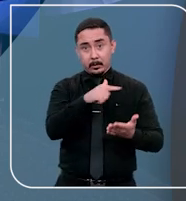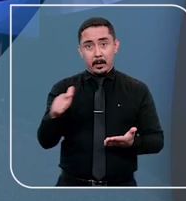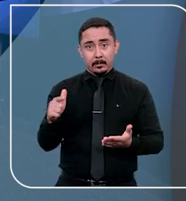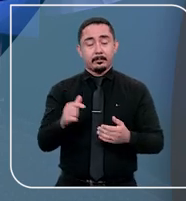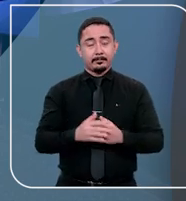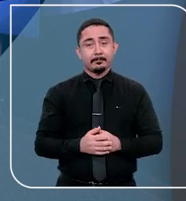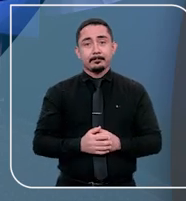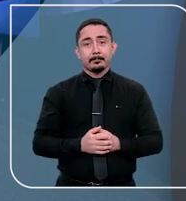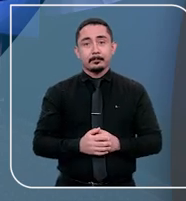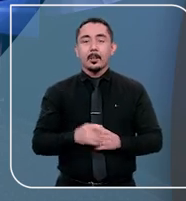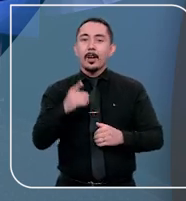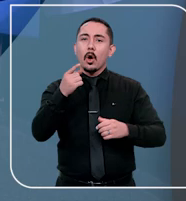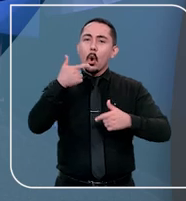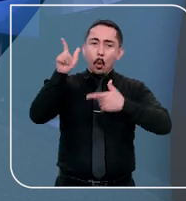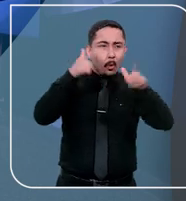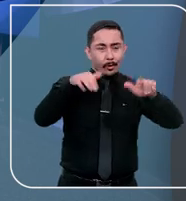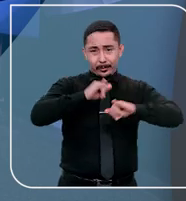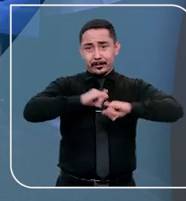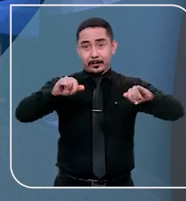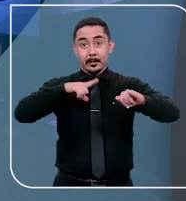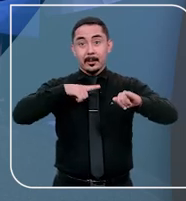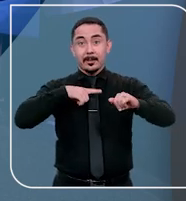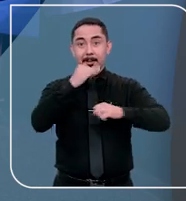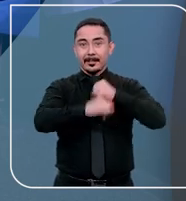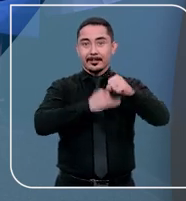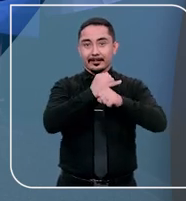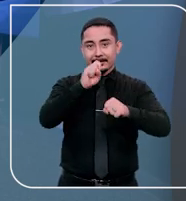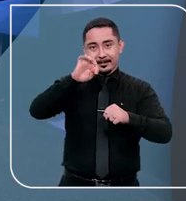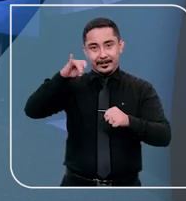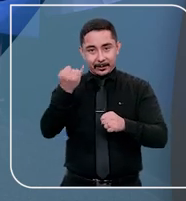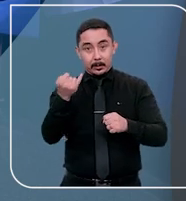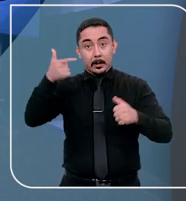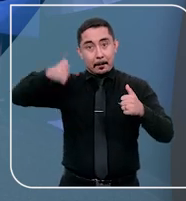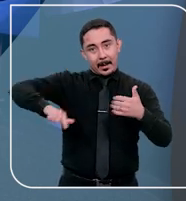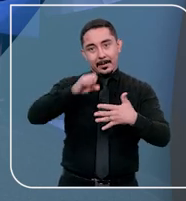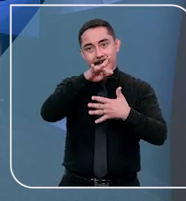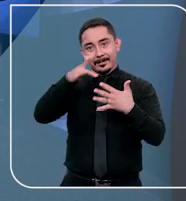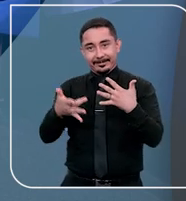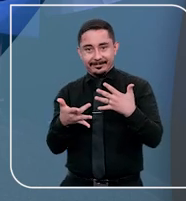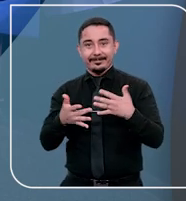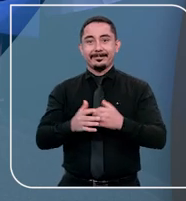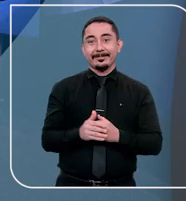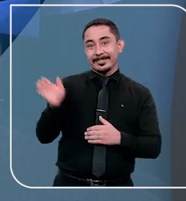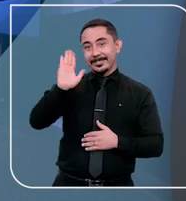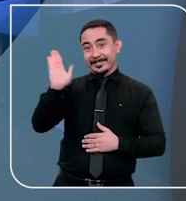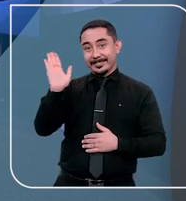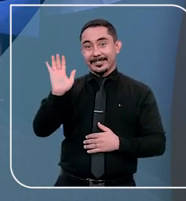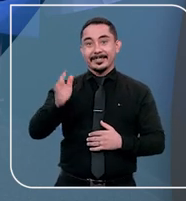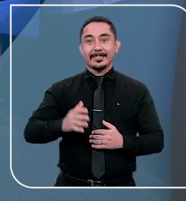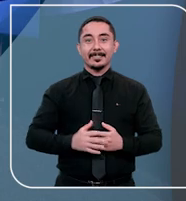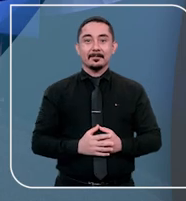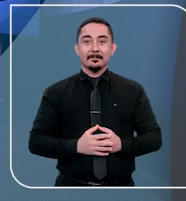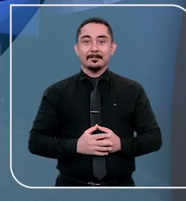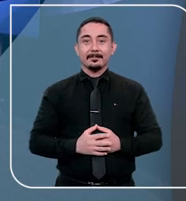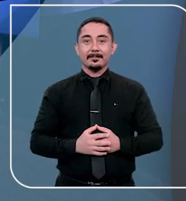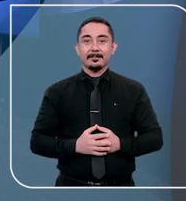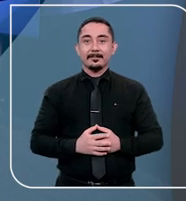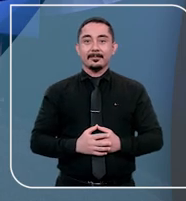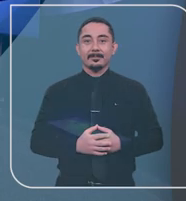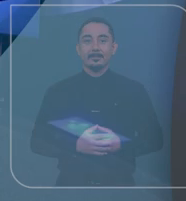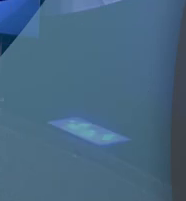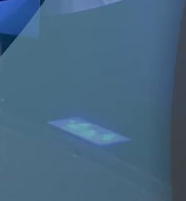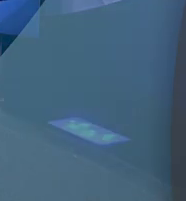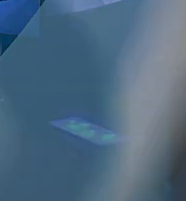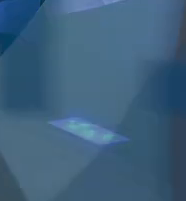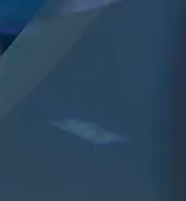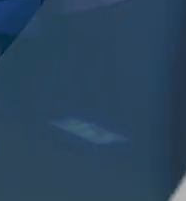contratos com os lojistas. Você confere outras notícias no site do STJ e nas nossas redes sociais. Até a